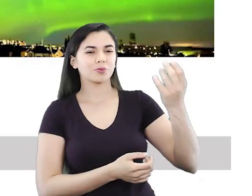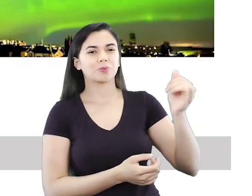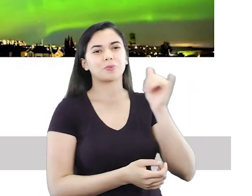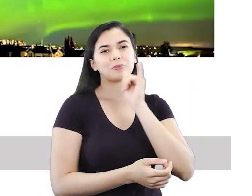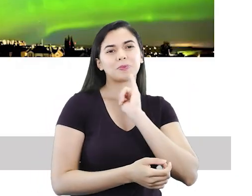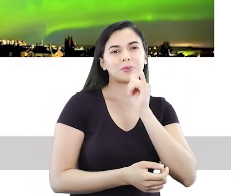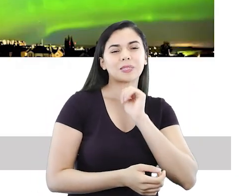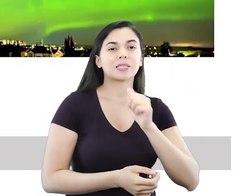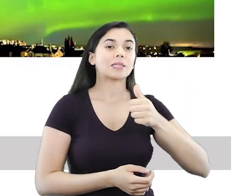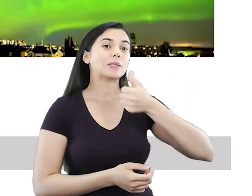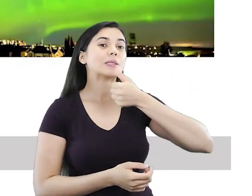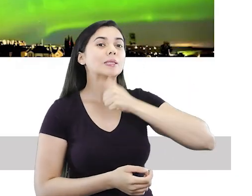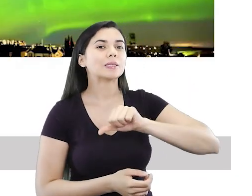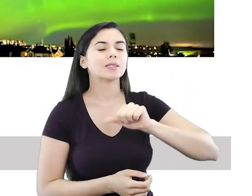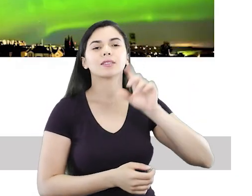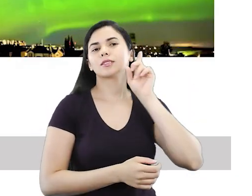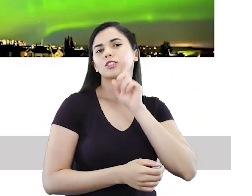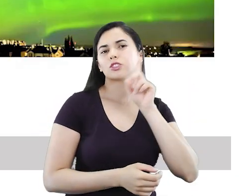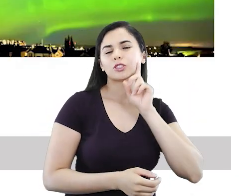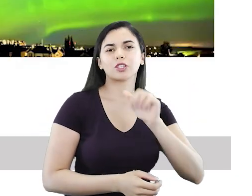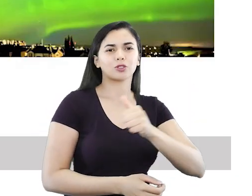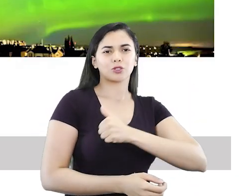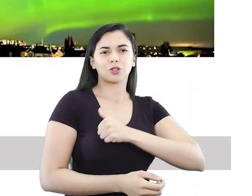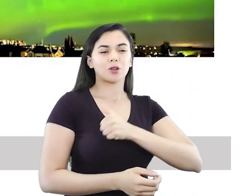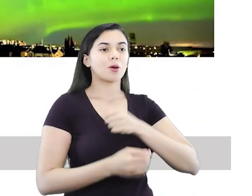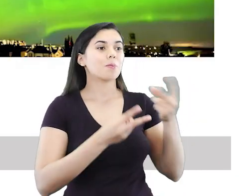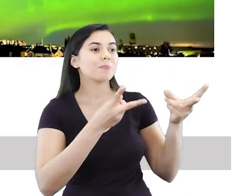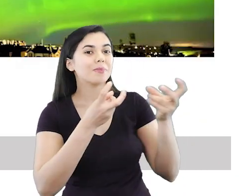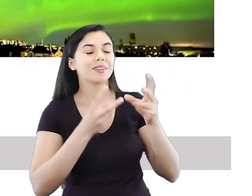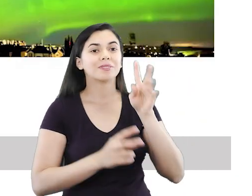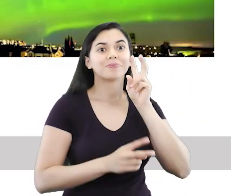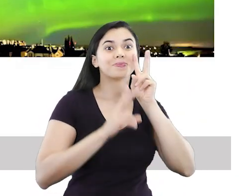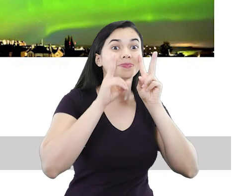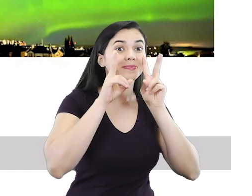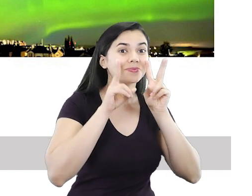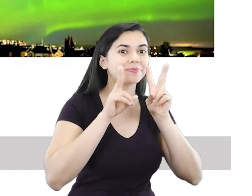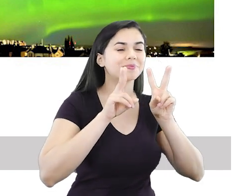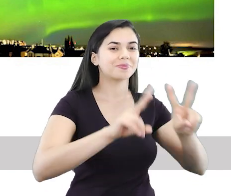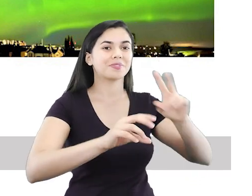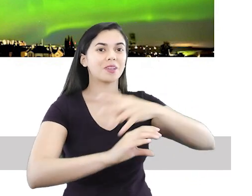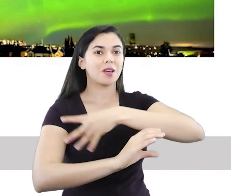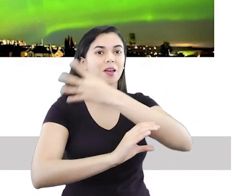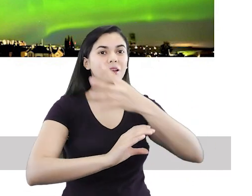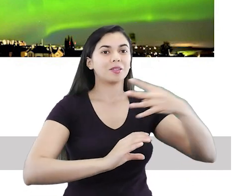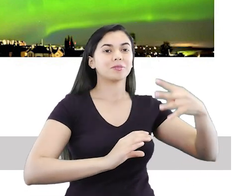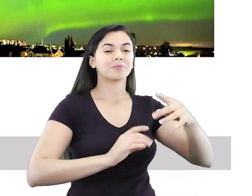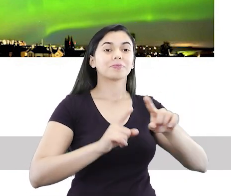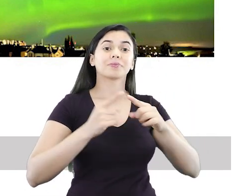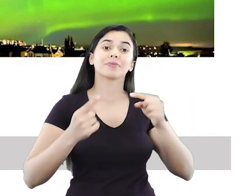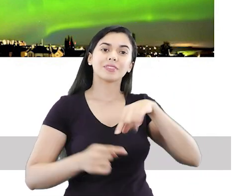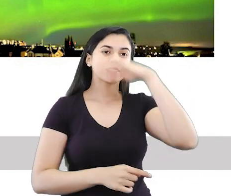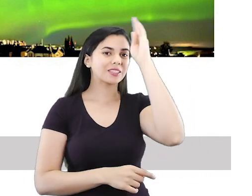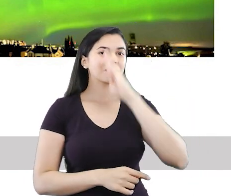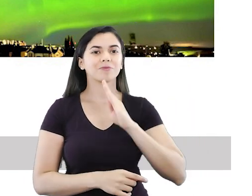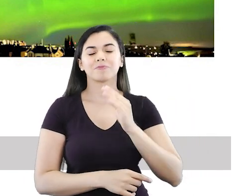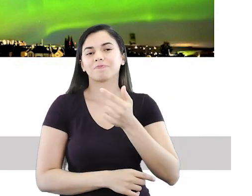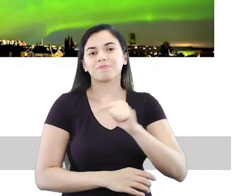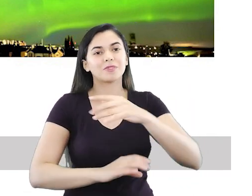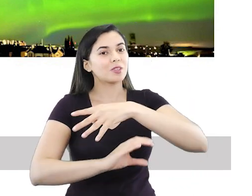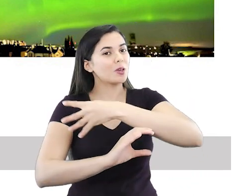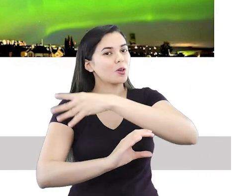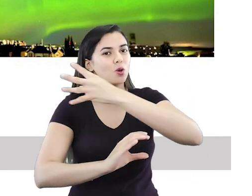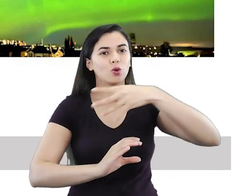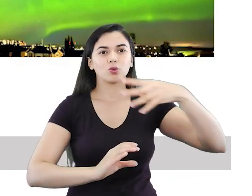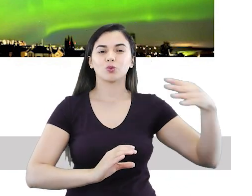como a Islândia, Estados Unidos, Canadá, para verificar, para presenciar a ocorrência desse fenômeno. No Brasil, infelizmente, nós não